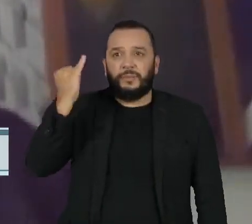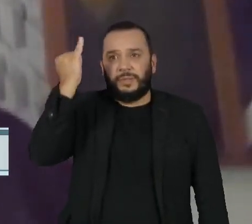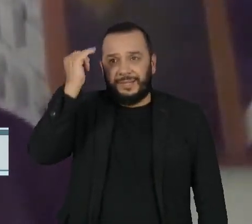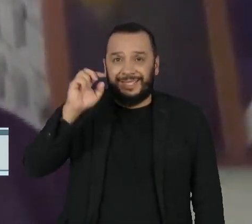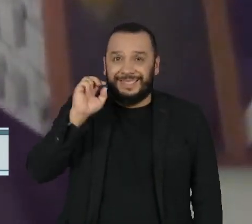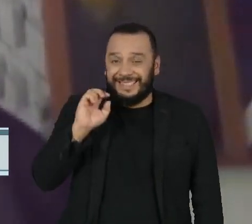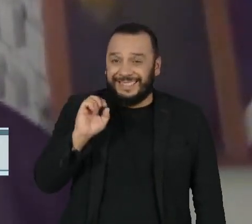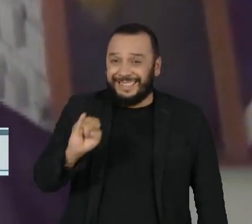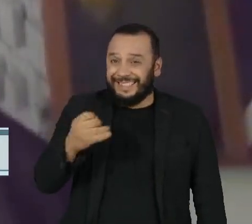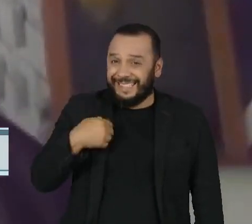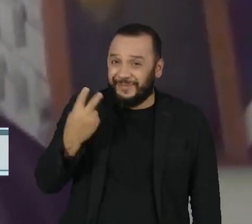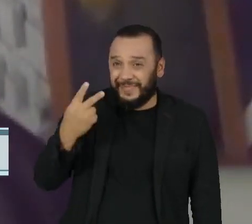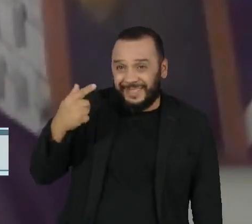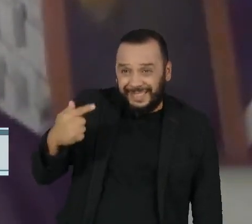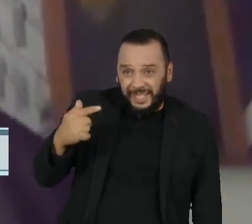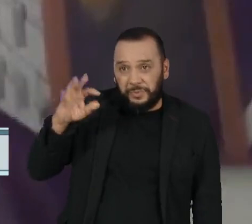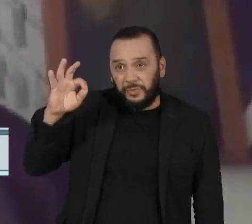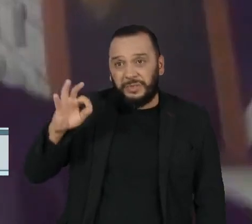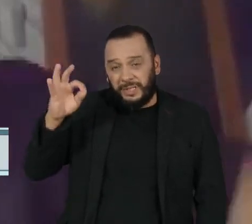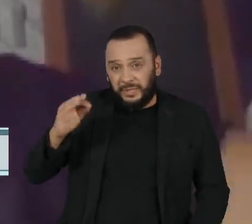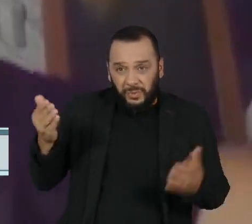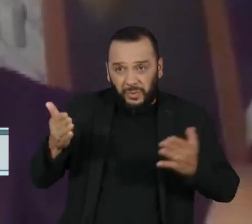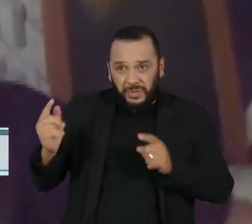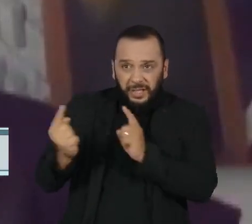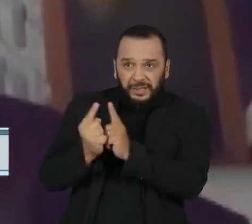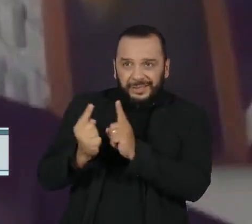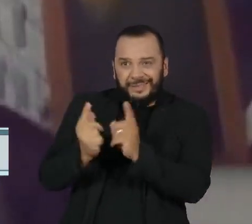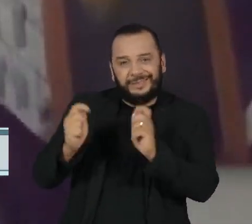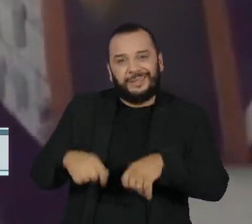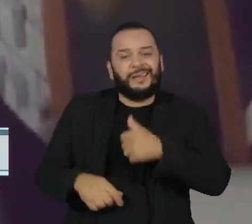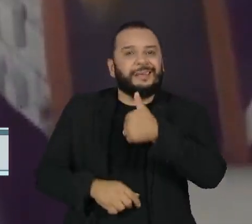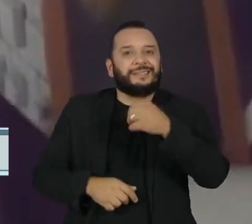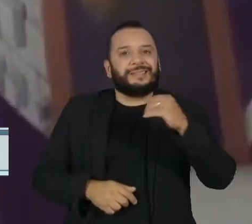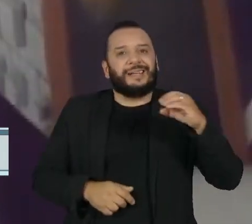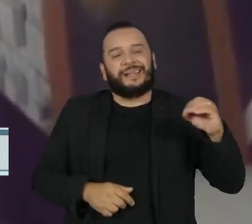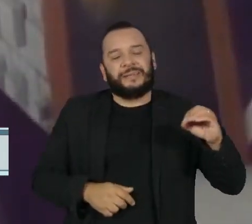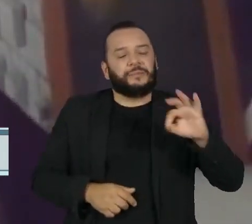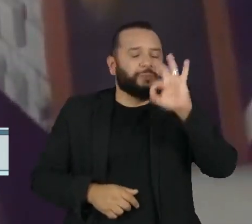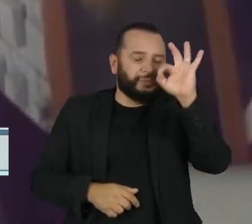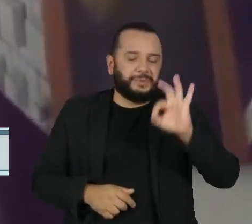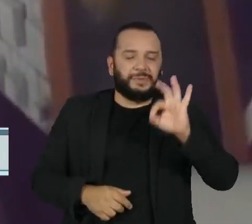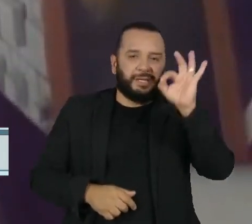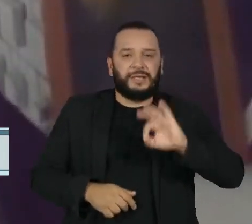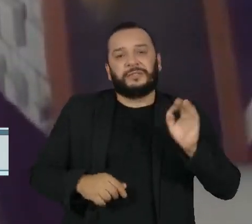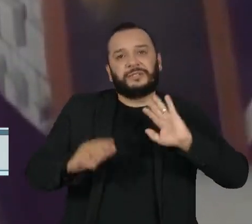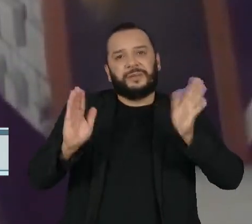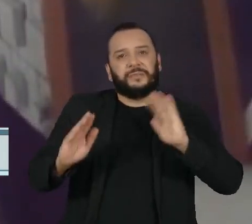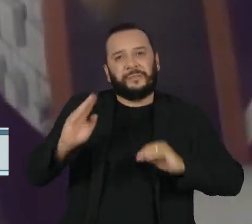de 27% a 100% no país. Do Iopó que é o Chuí, que diferencia fazendo a vida dessas pessoas, né?